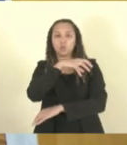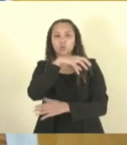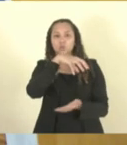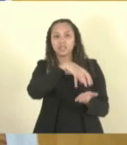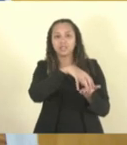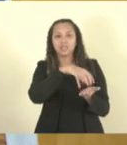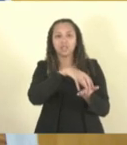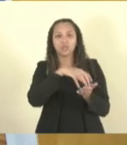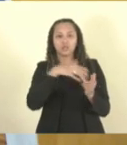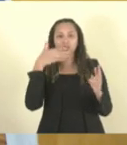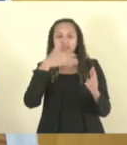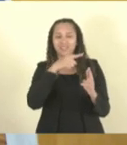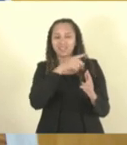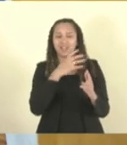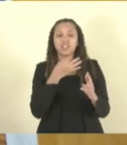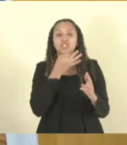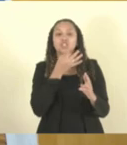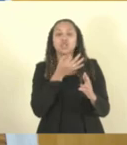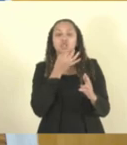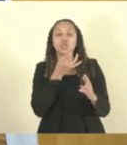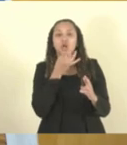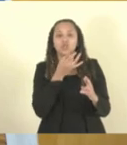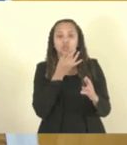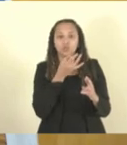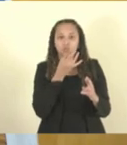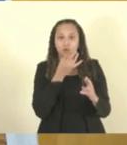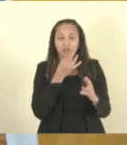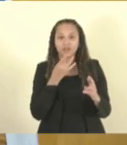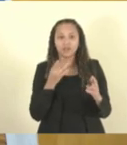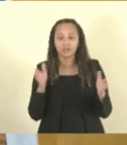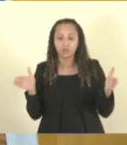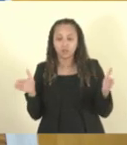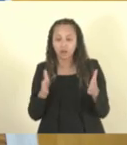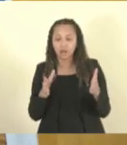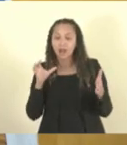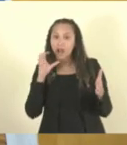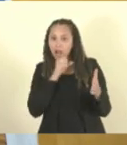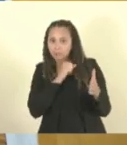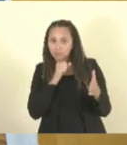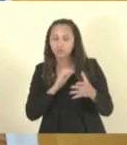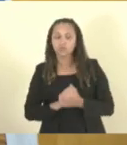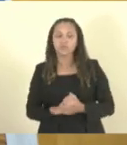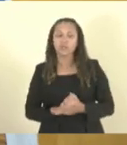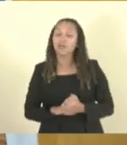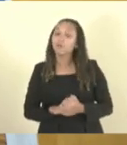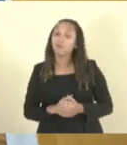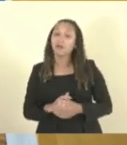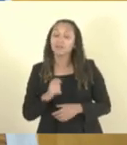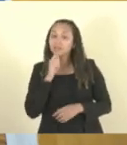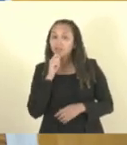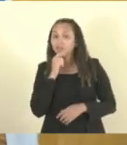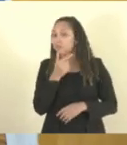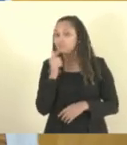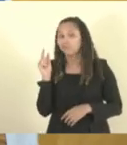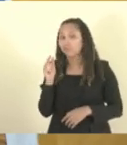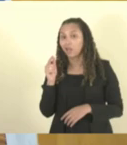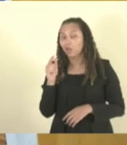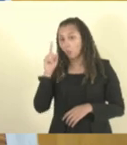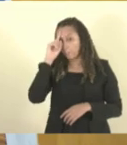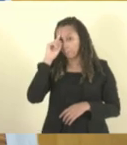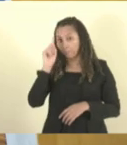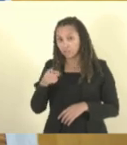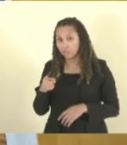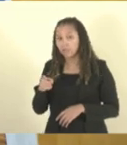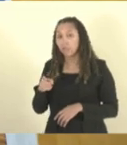saúde que é Cachoeira do Itapemirim. Infelizmente, até hoje, nós não tivemos a ordem de serviço para que